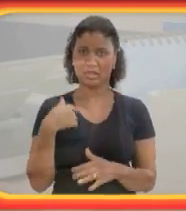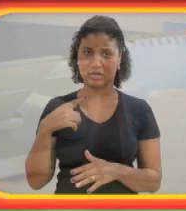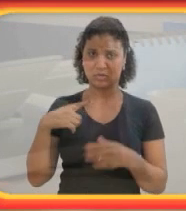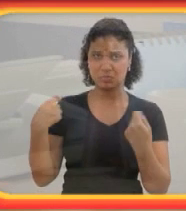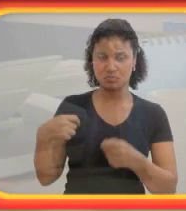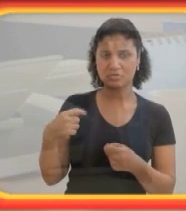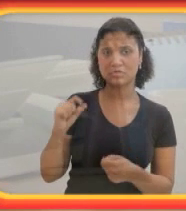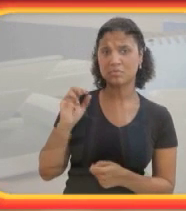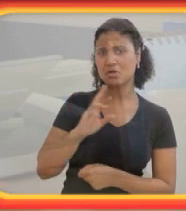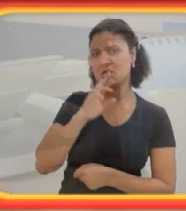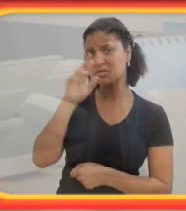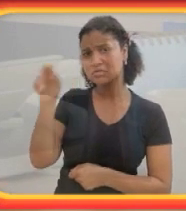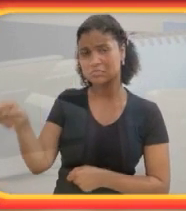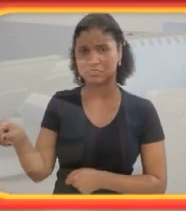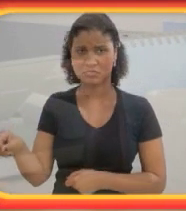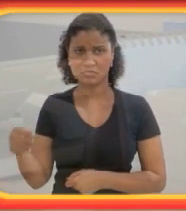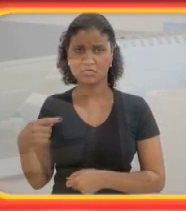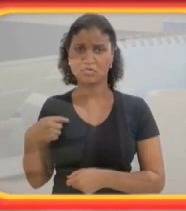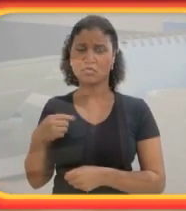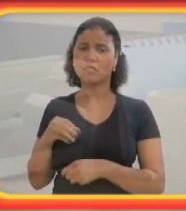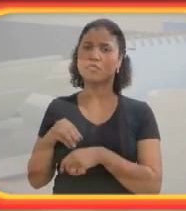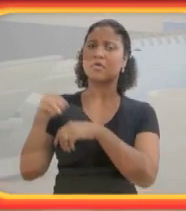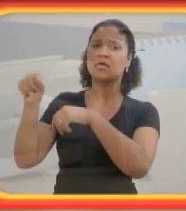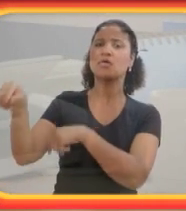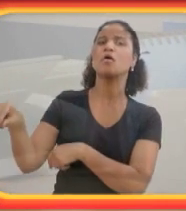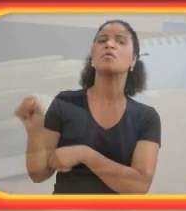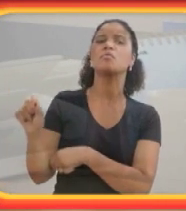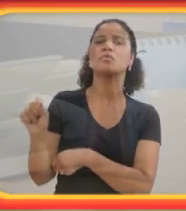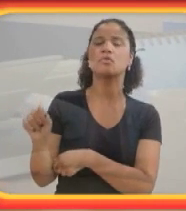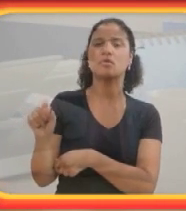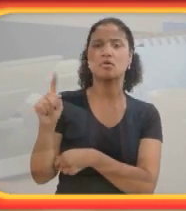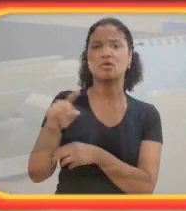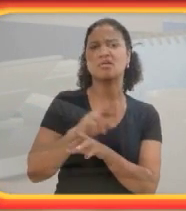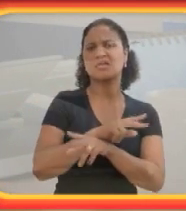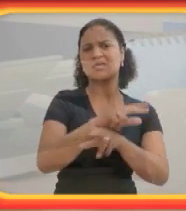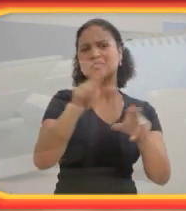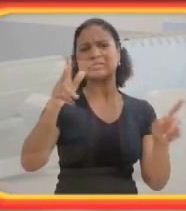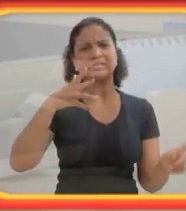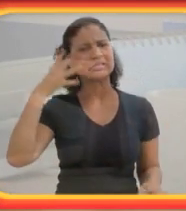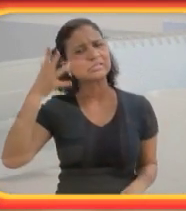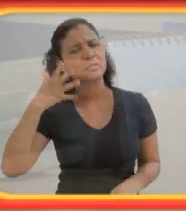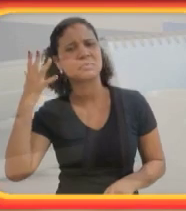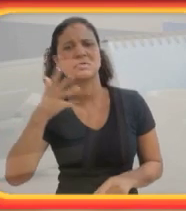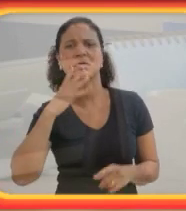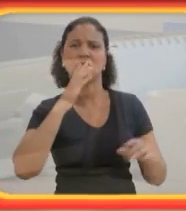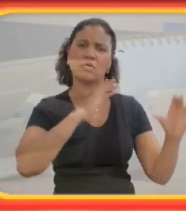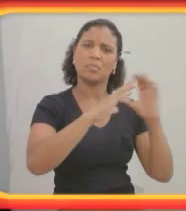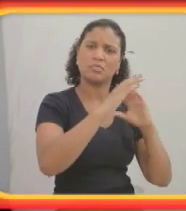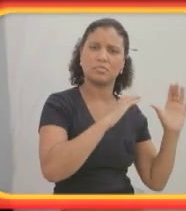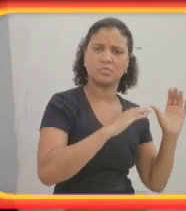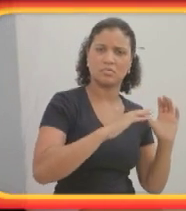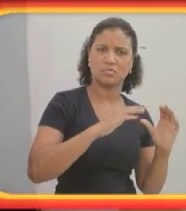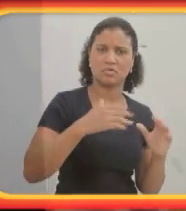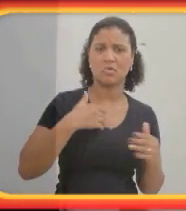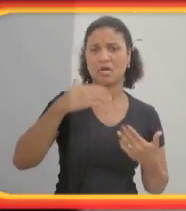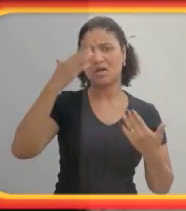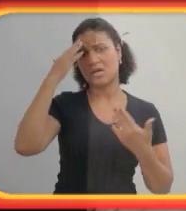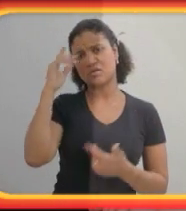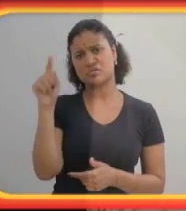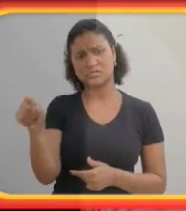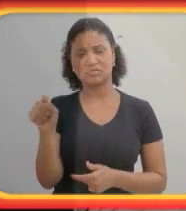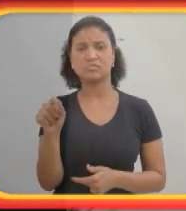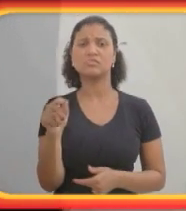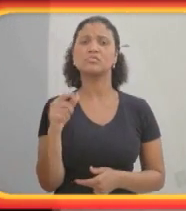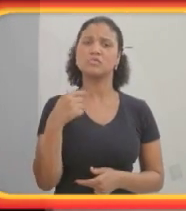mesmo um feedback disso, eu fui enviado por esta companhia para inúmeros seminários de comunicação. E,